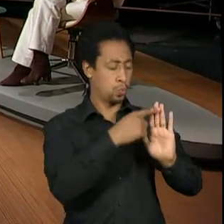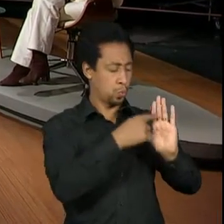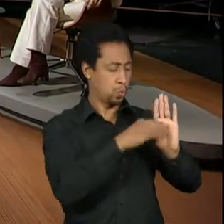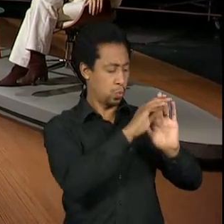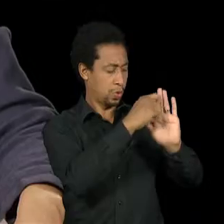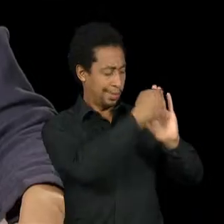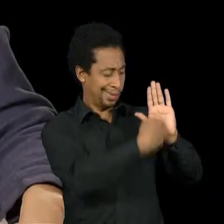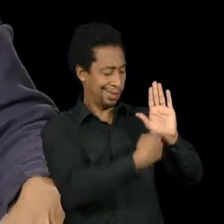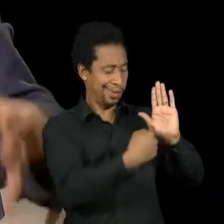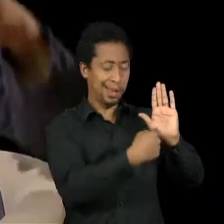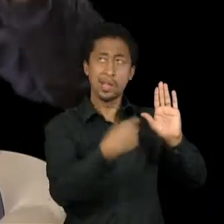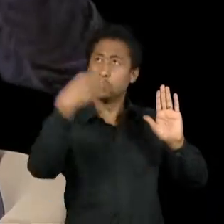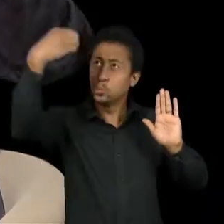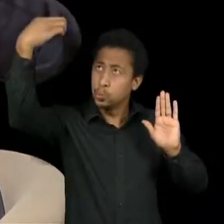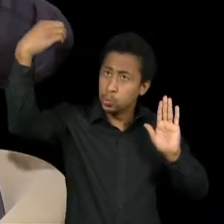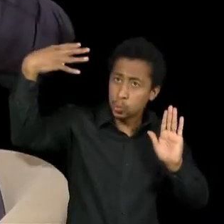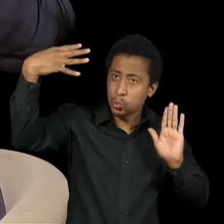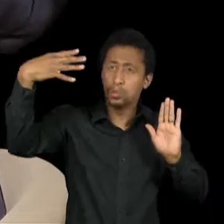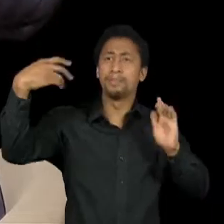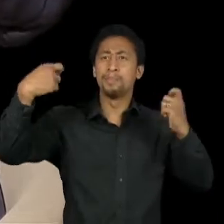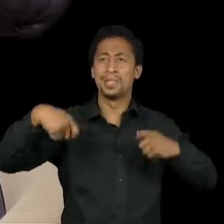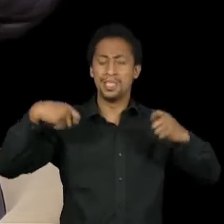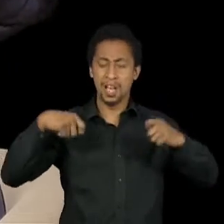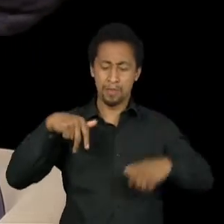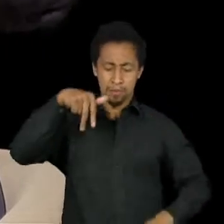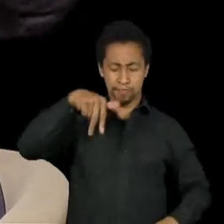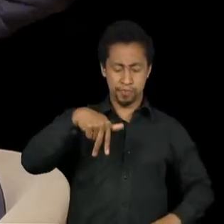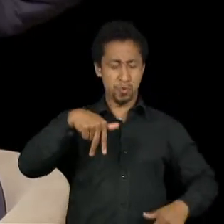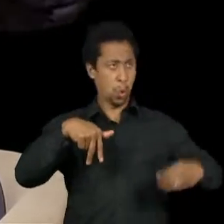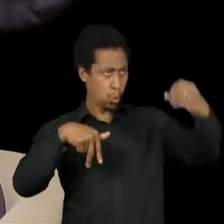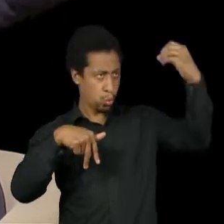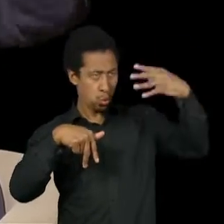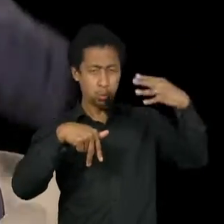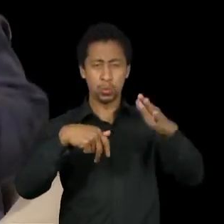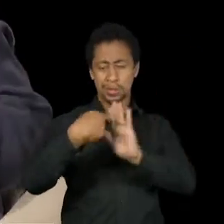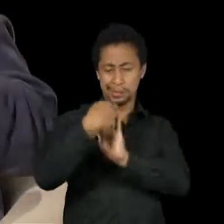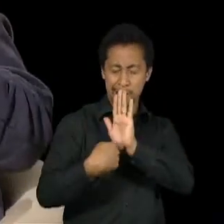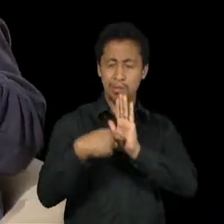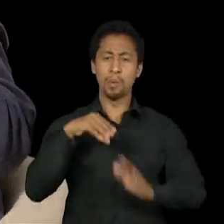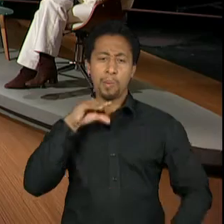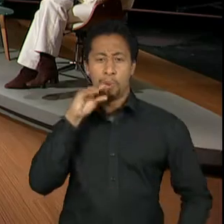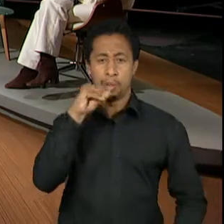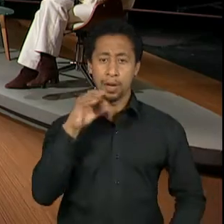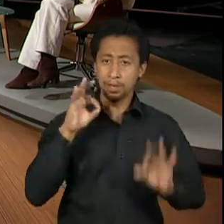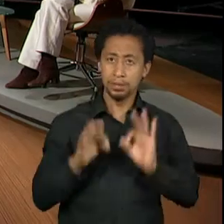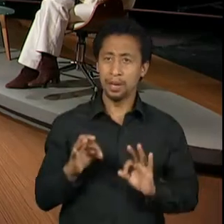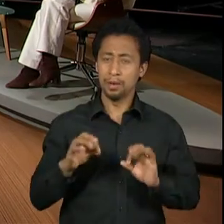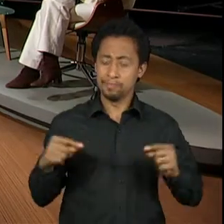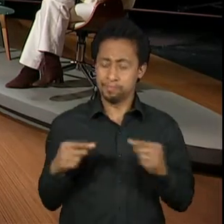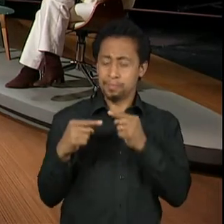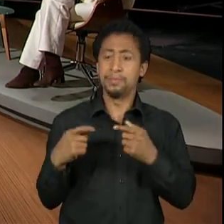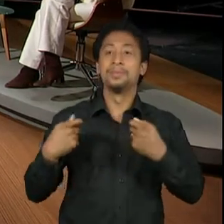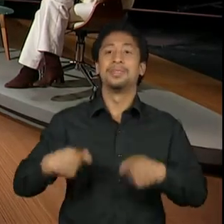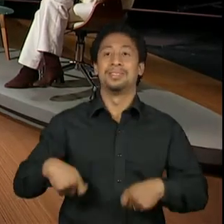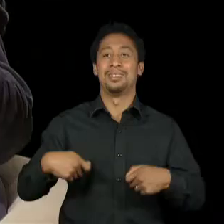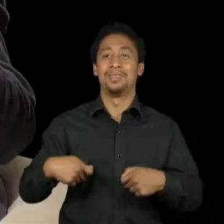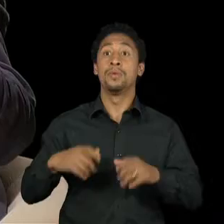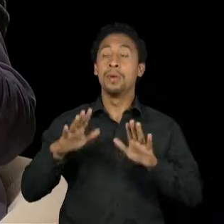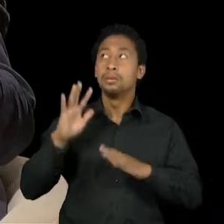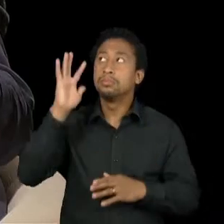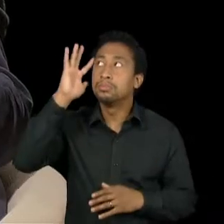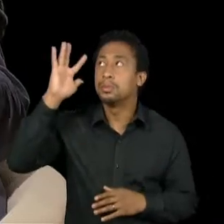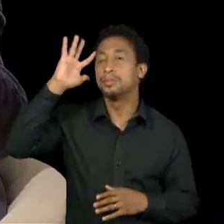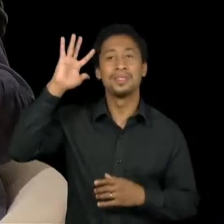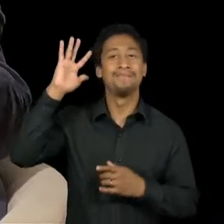tudo. E é esse mix de sobreposições que a plateia entende como uma coisa